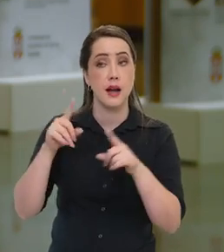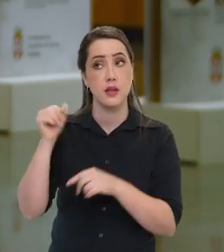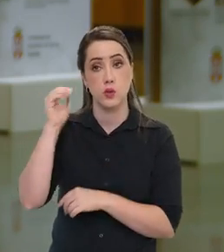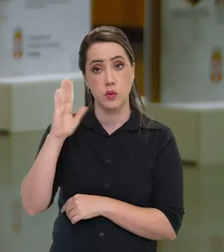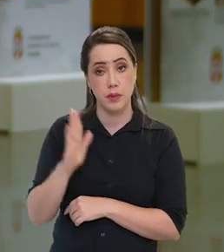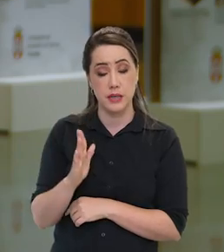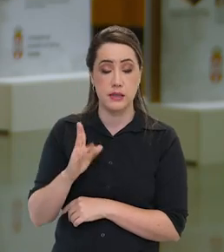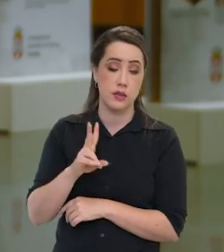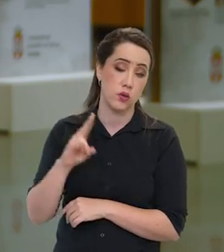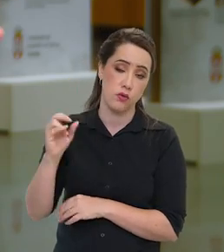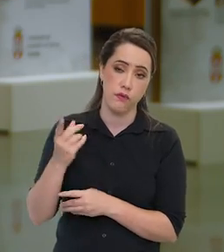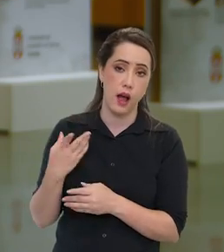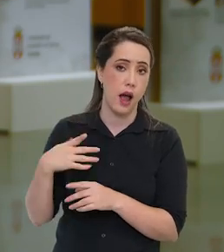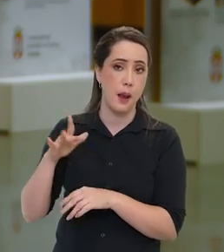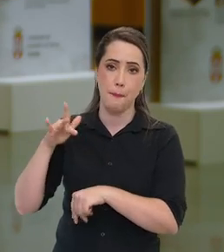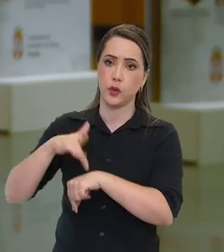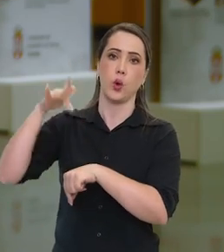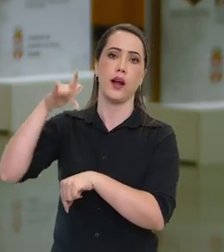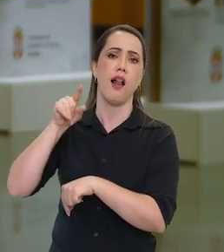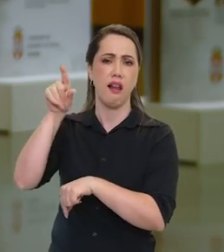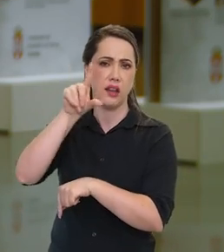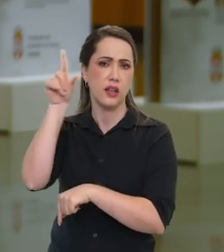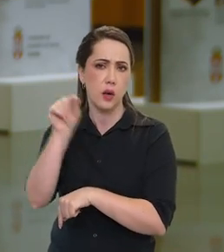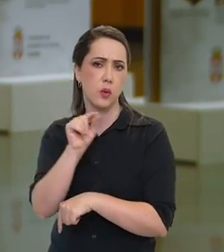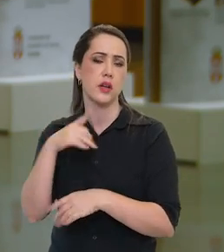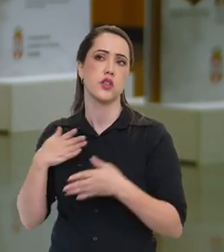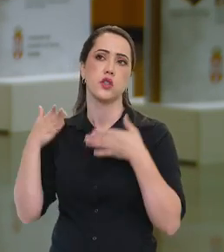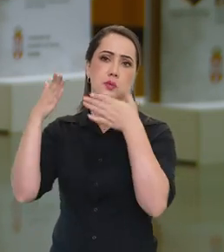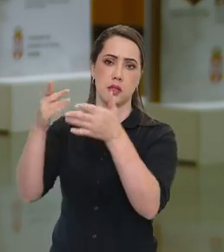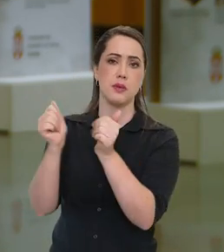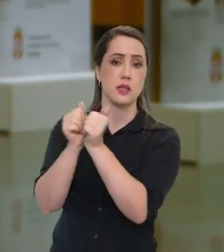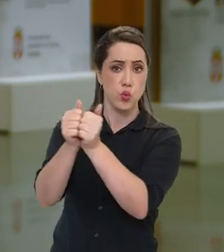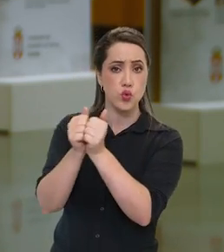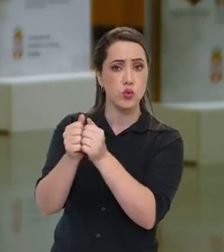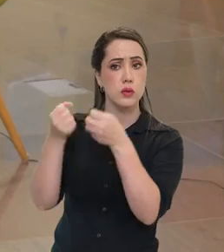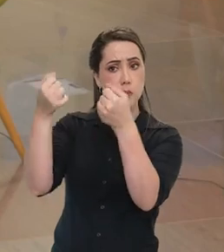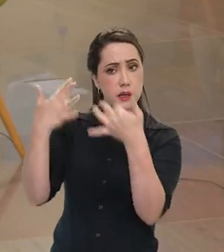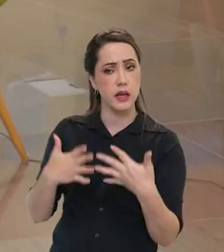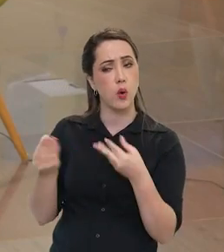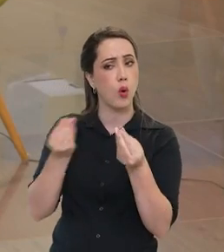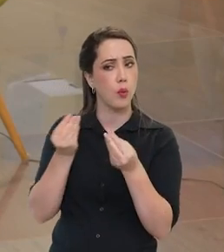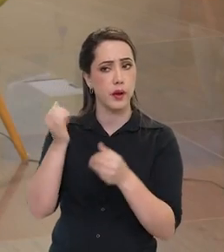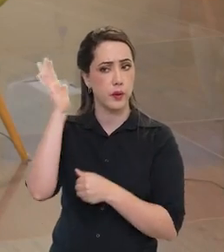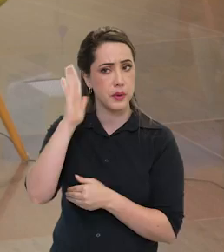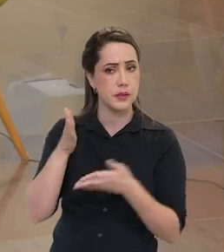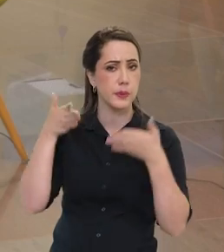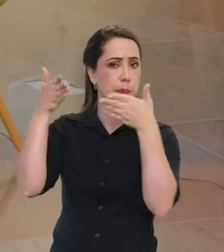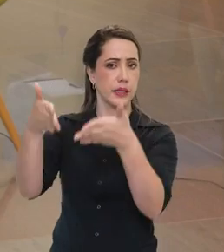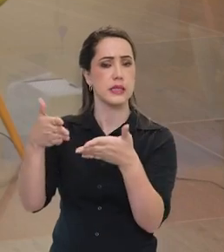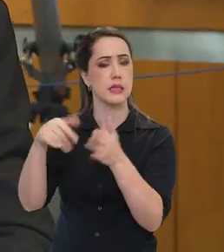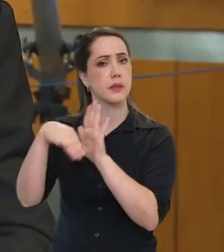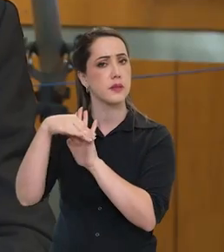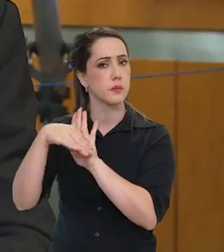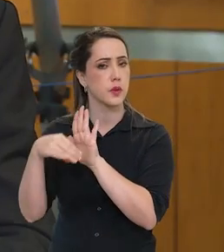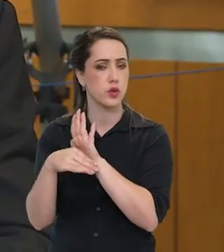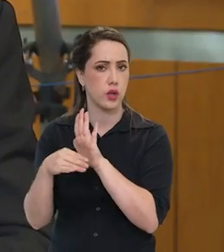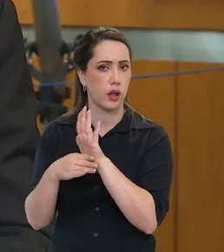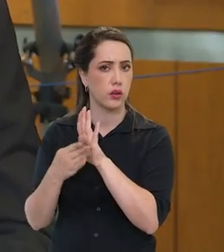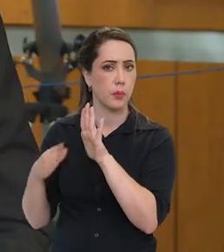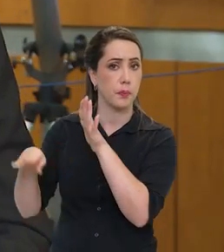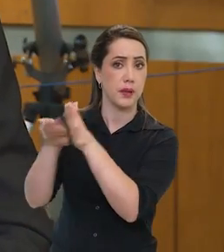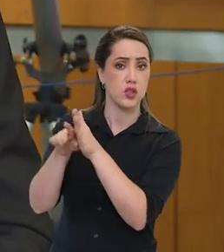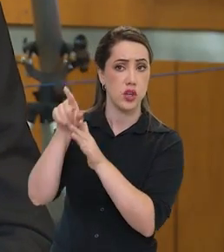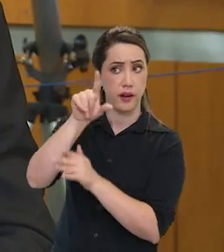não ir diretamente lá pisar na Lua, nós temos participação também. Conta um pouco mais para a gente sobre isso. Nós estamos,